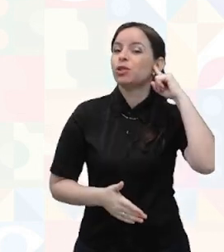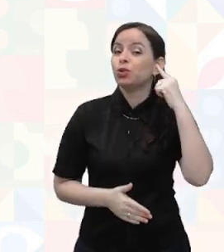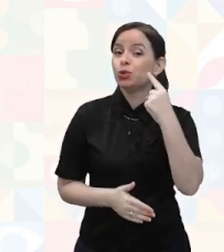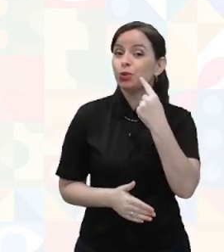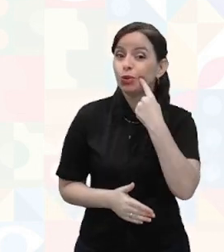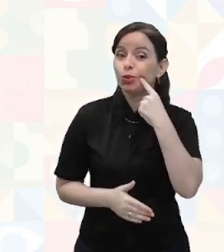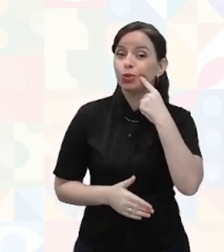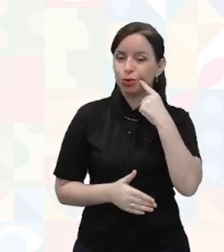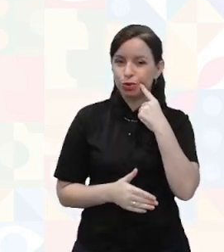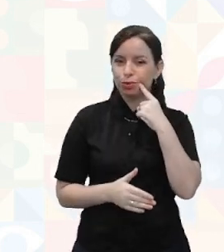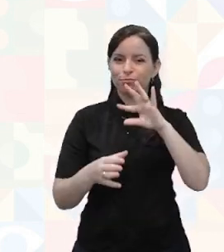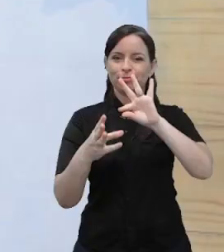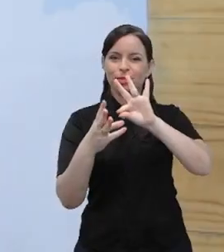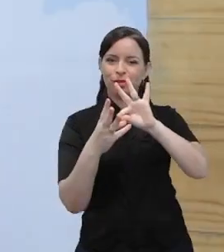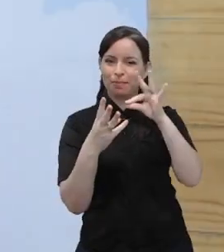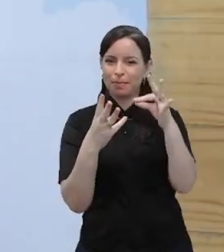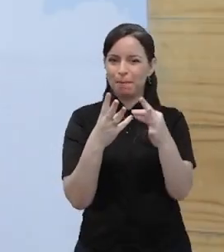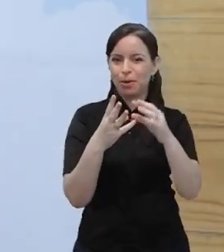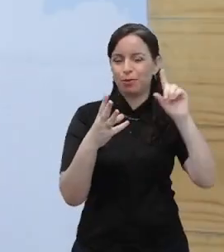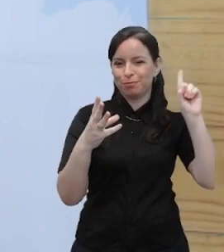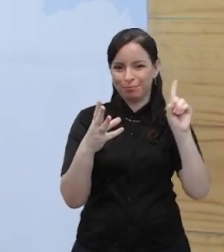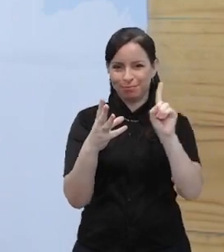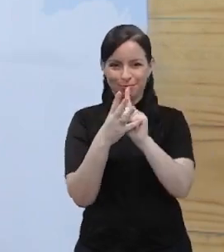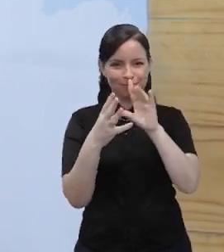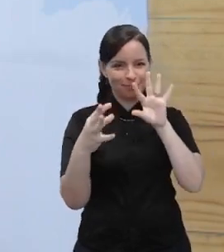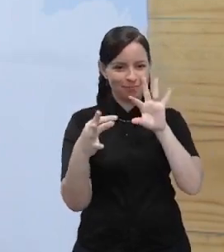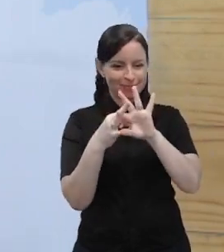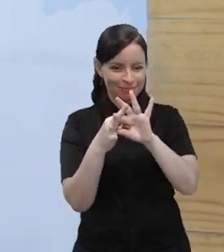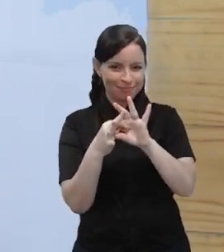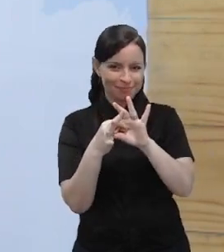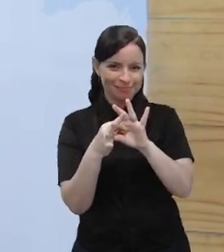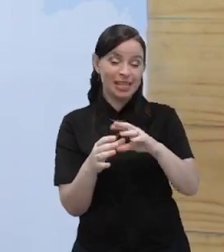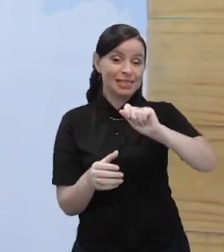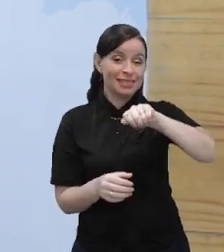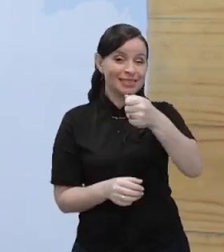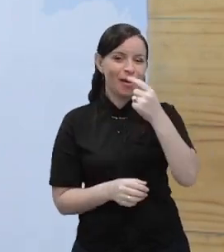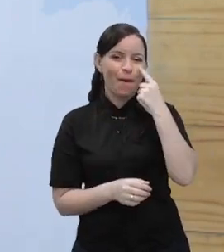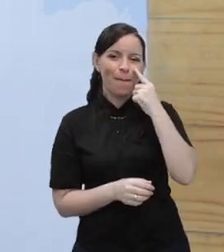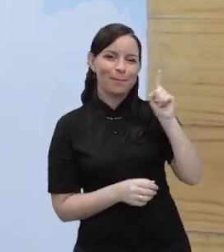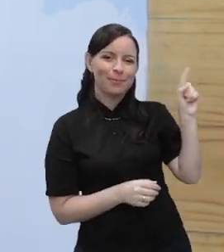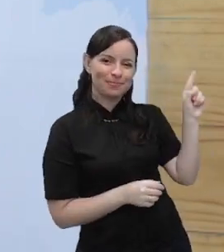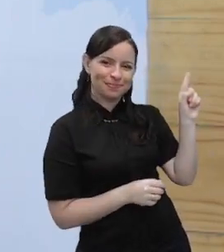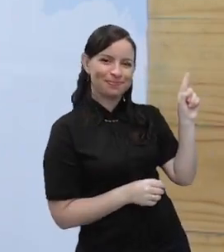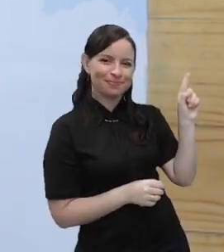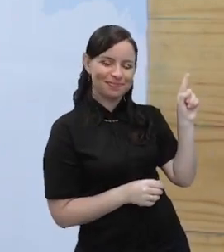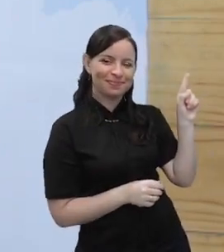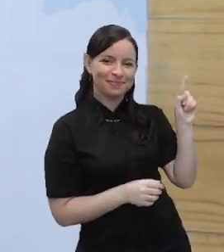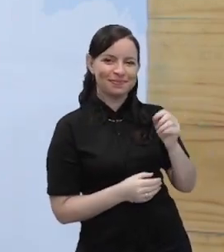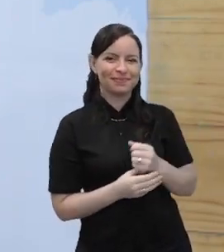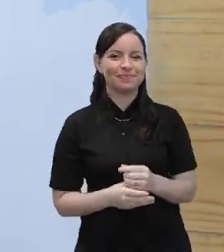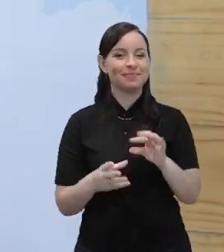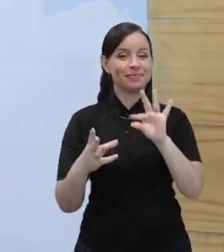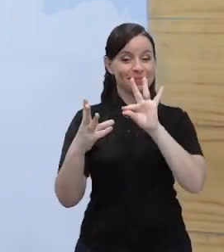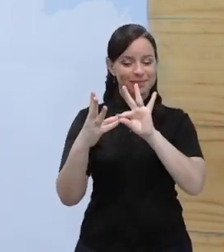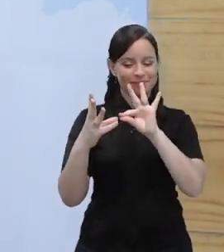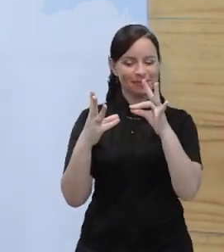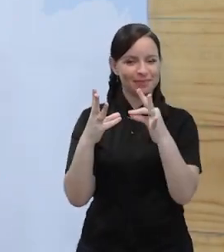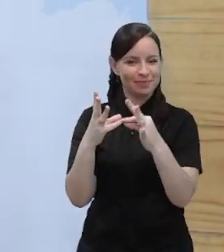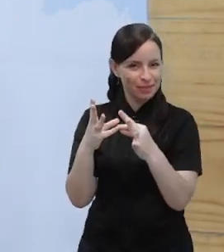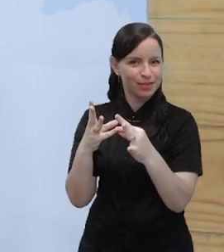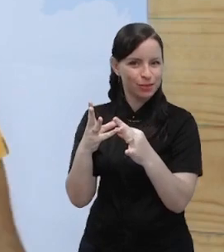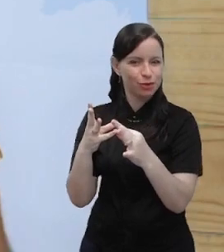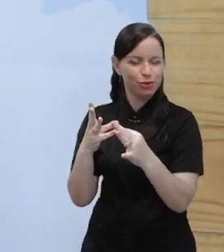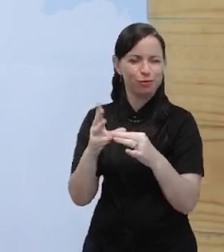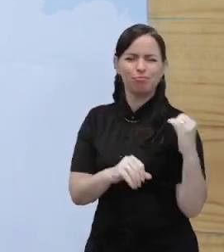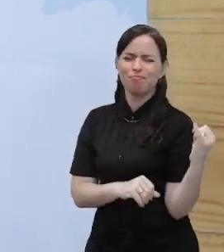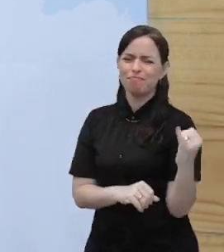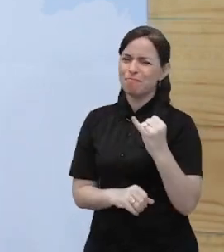FEBRAPILS. O sinal da FEBRAPILS é esse aqui, certo? FEBRAPILS. E é um órgão